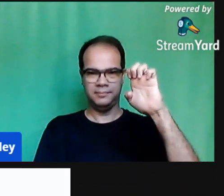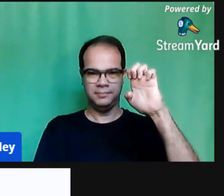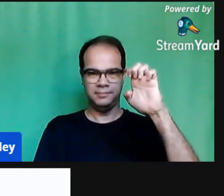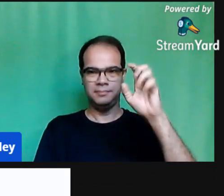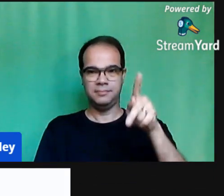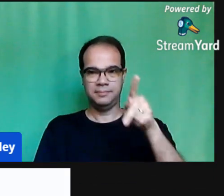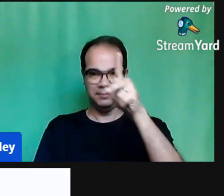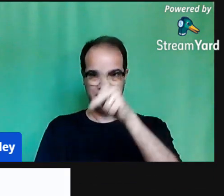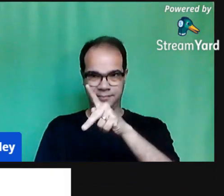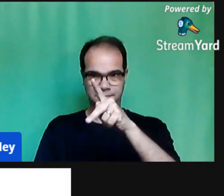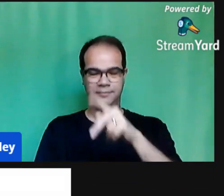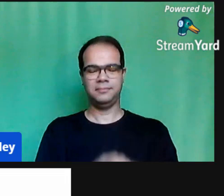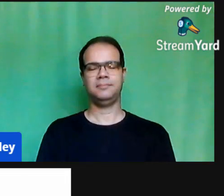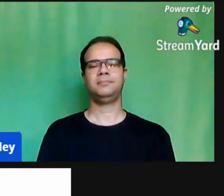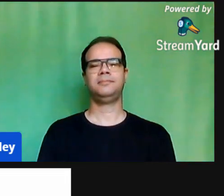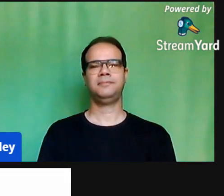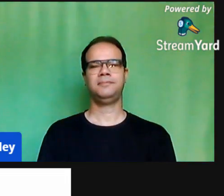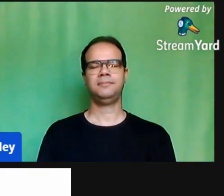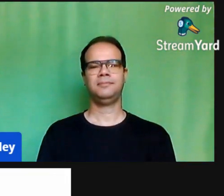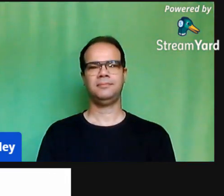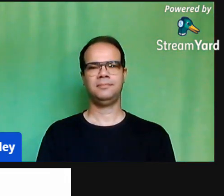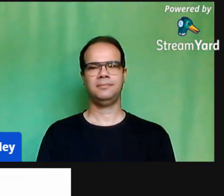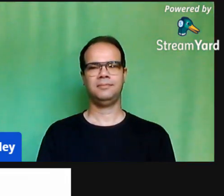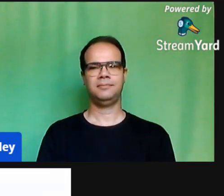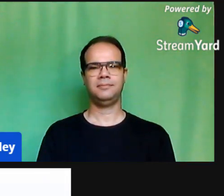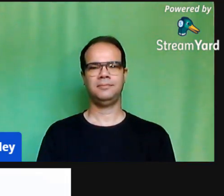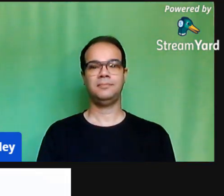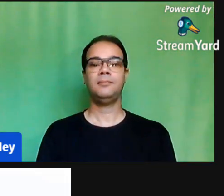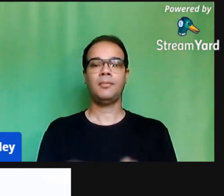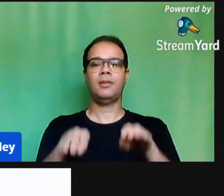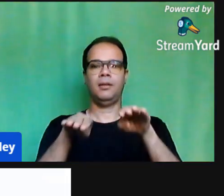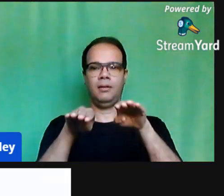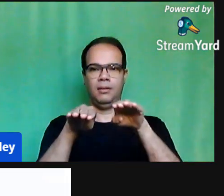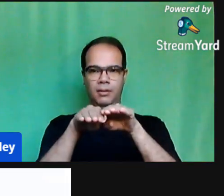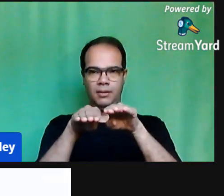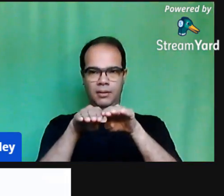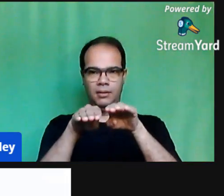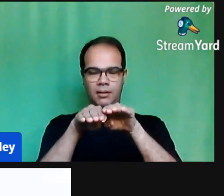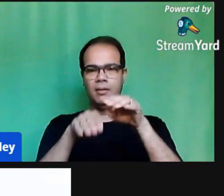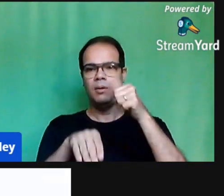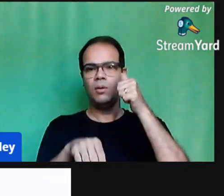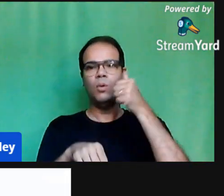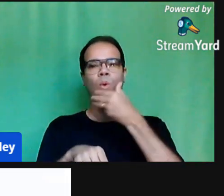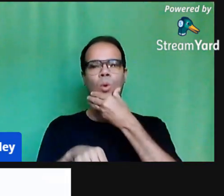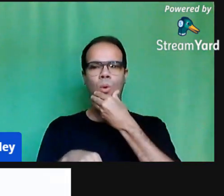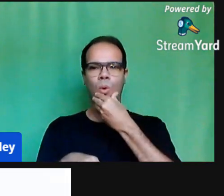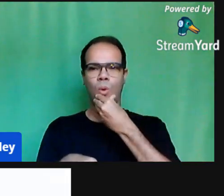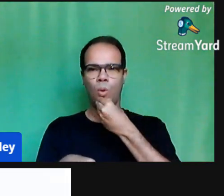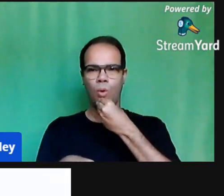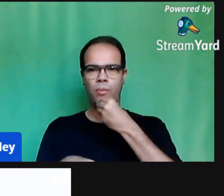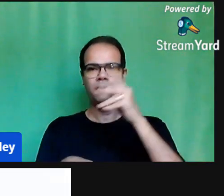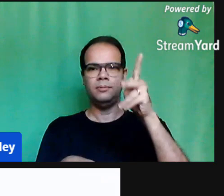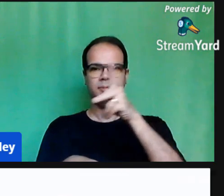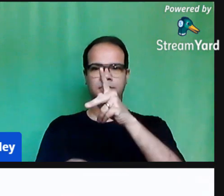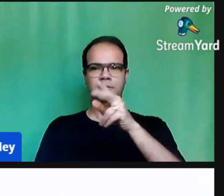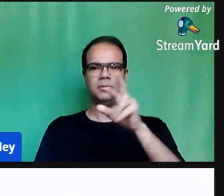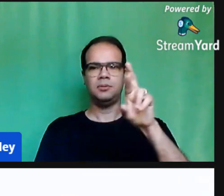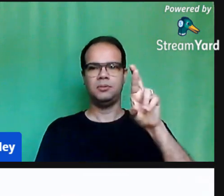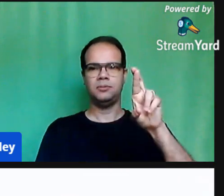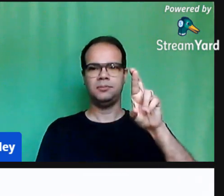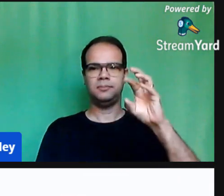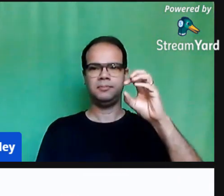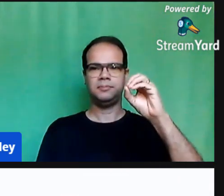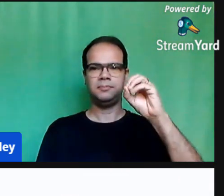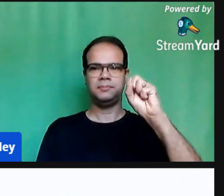Olá, bom dia E também o professor especialista Rosivaldo,